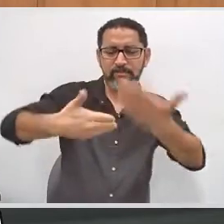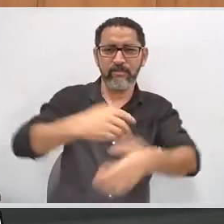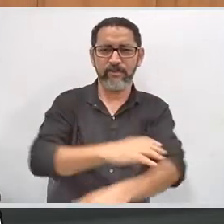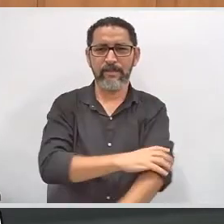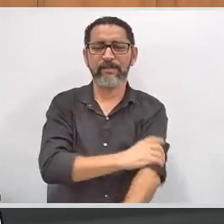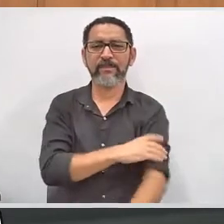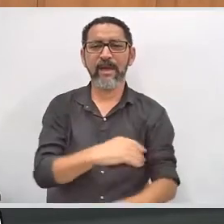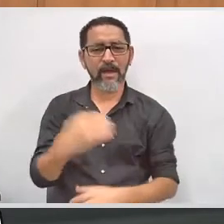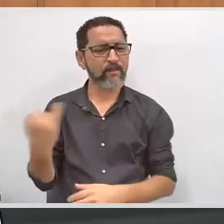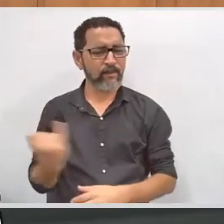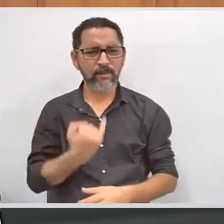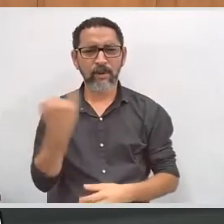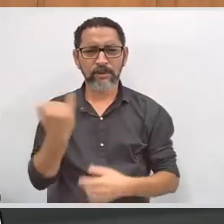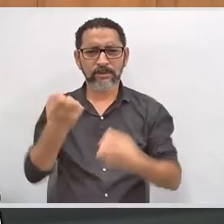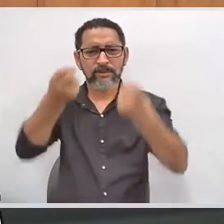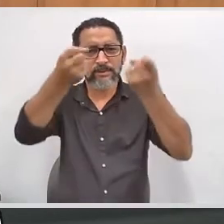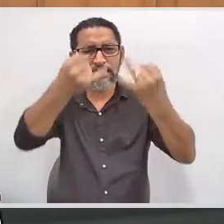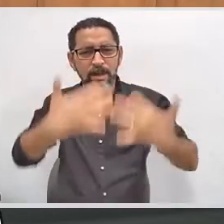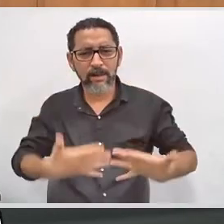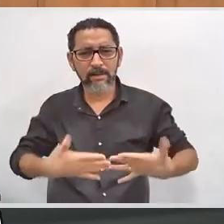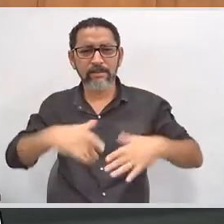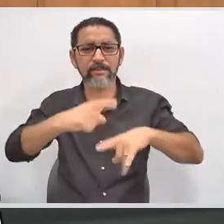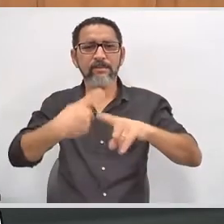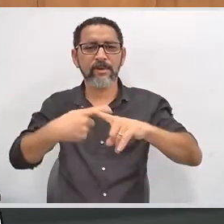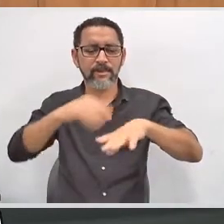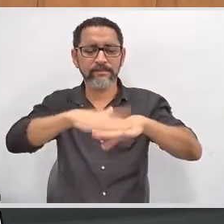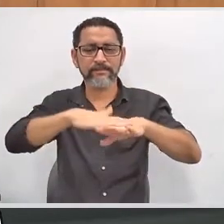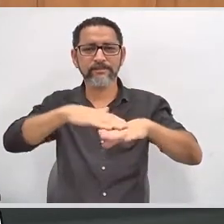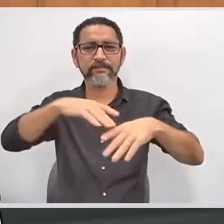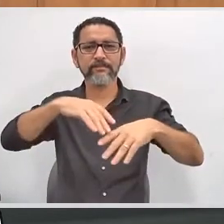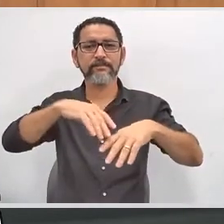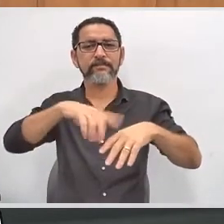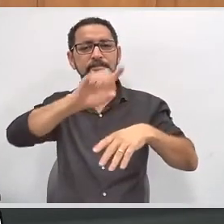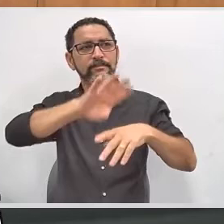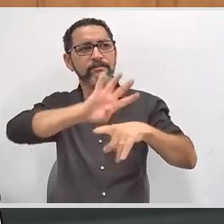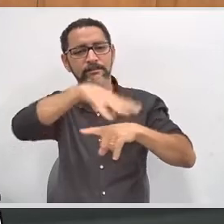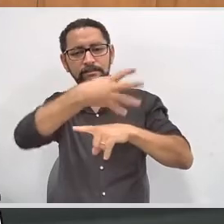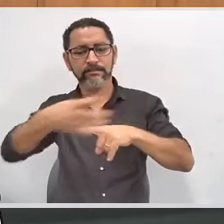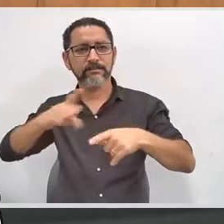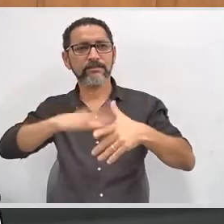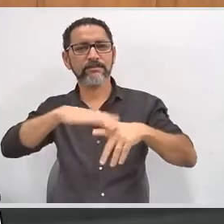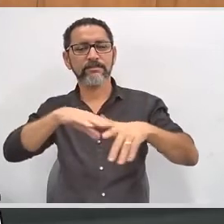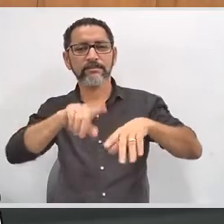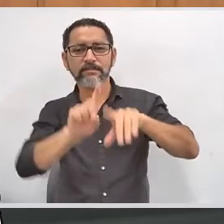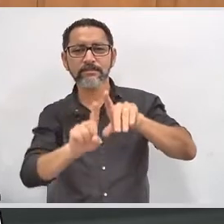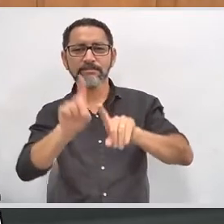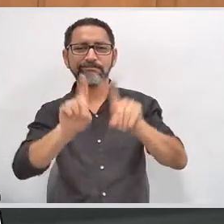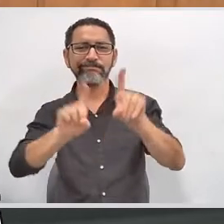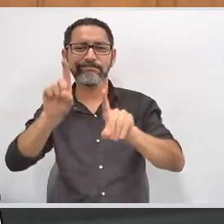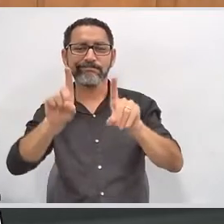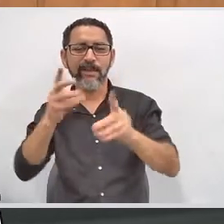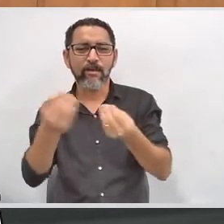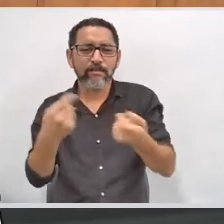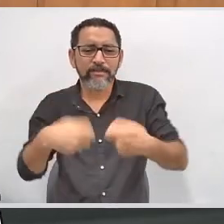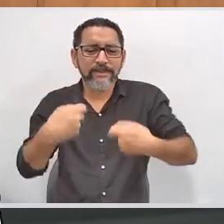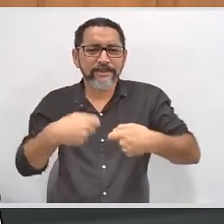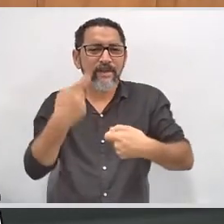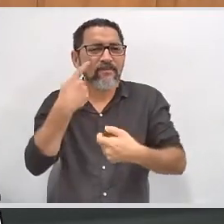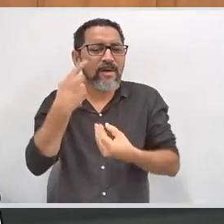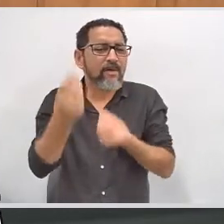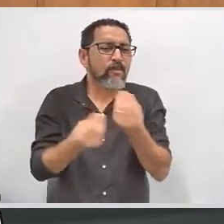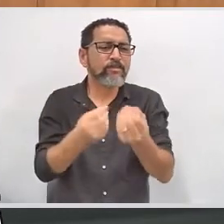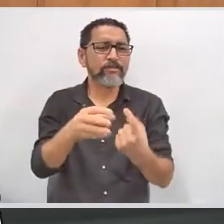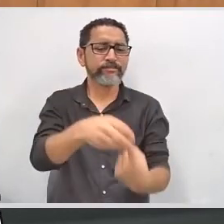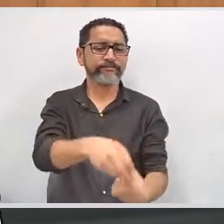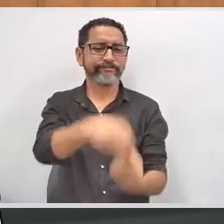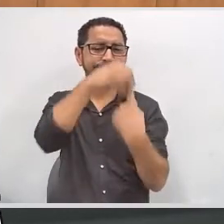pessoas. É importante destacar que as estatísticas do TRE, elas têm que ser